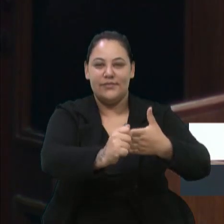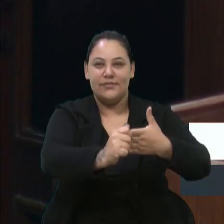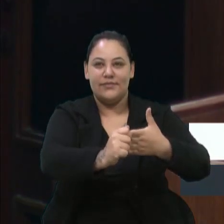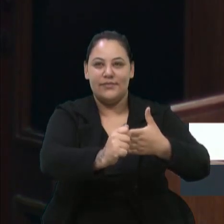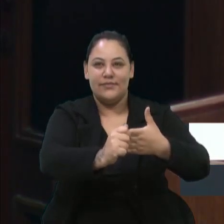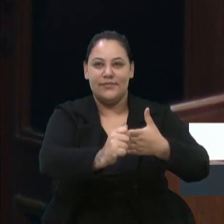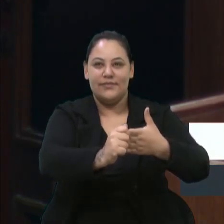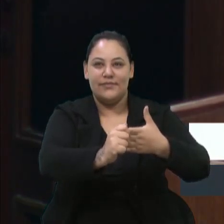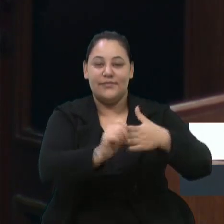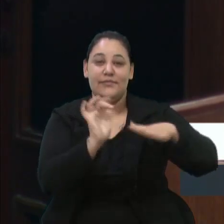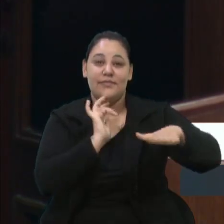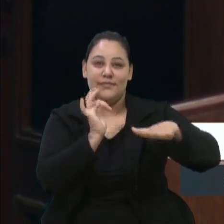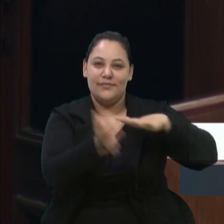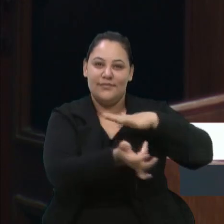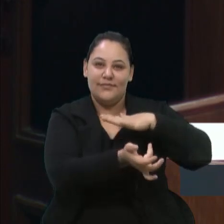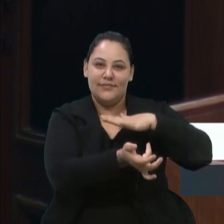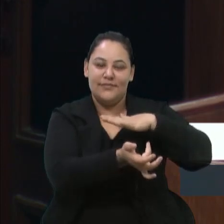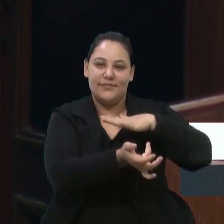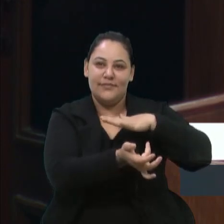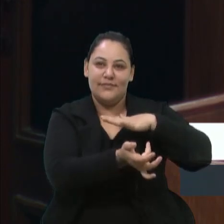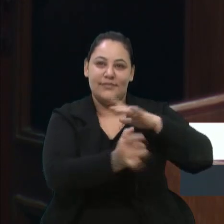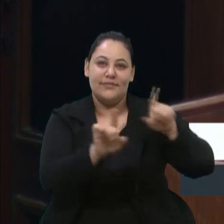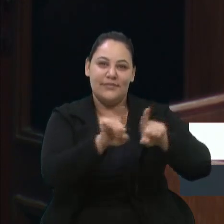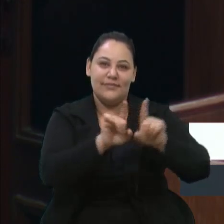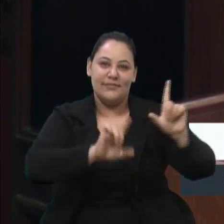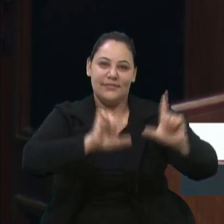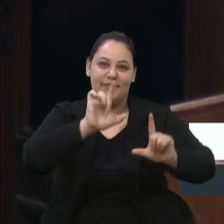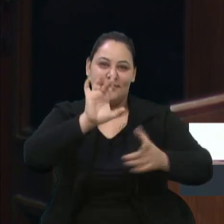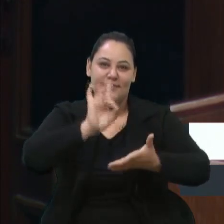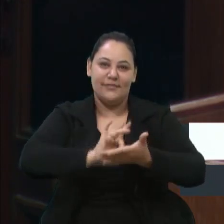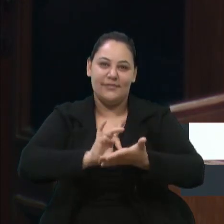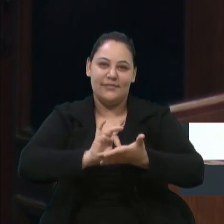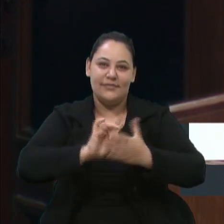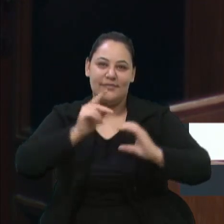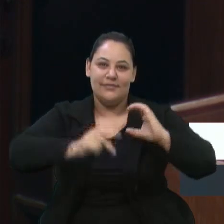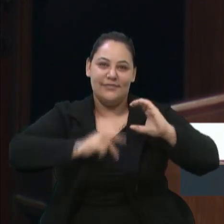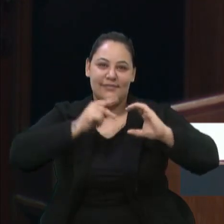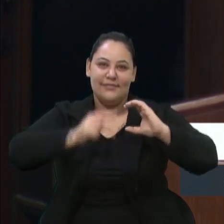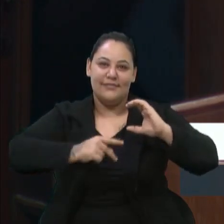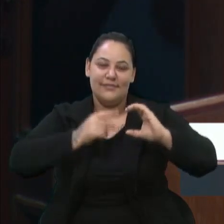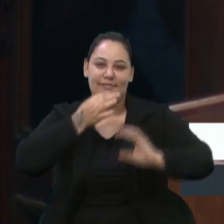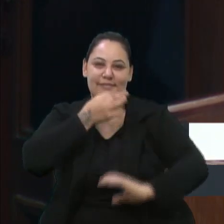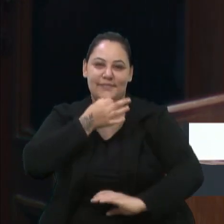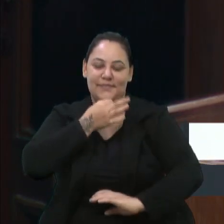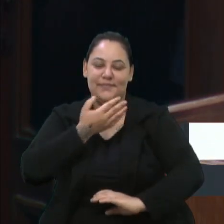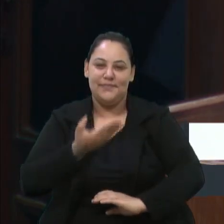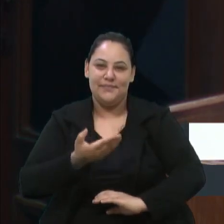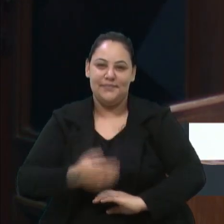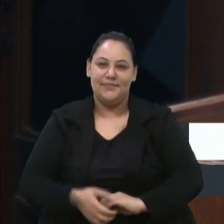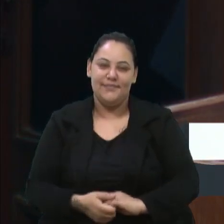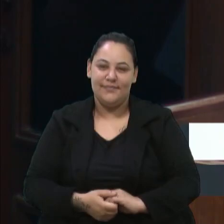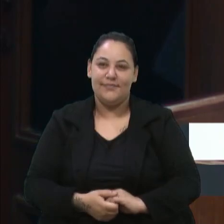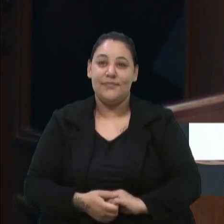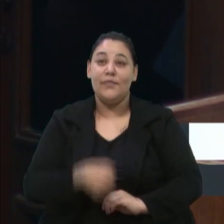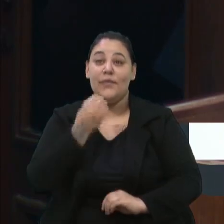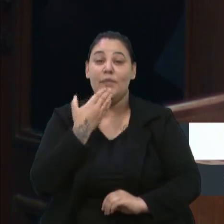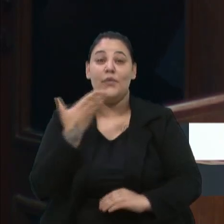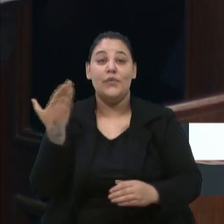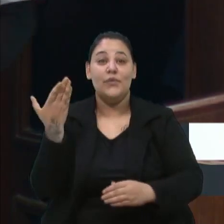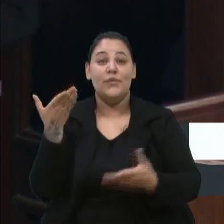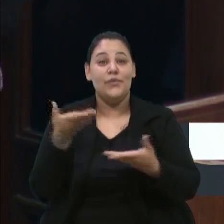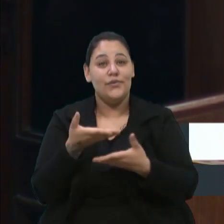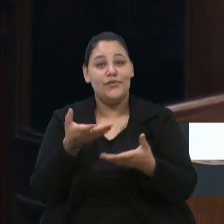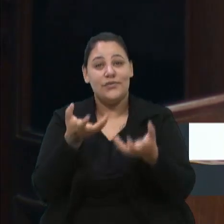das redes sociais e também dos canais oficiais da TV Câmara Caxias. Bom, hoje eu quero trazer um